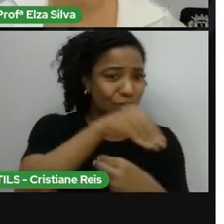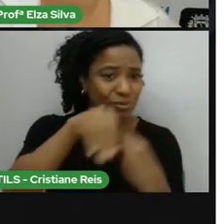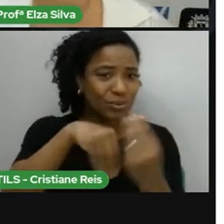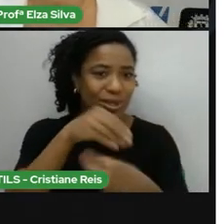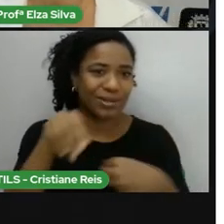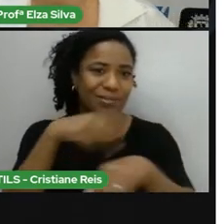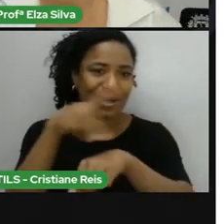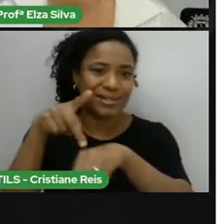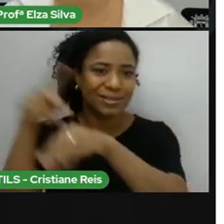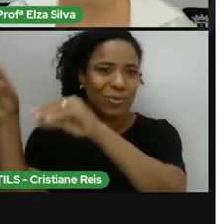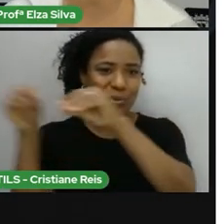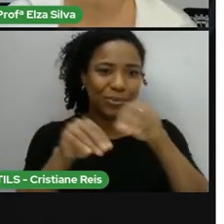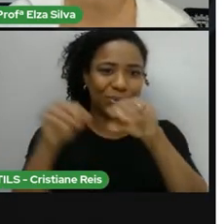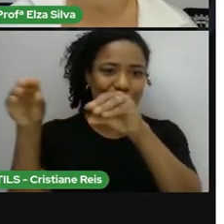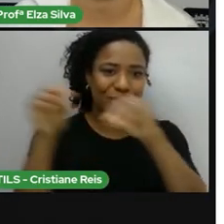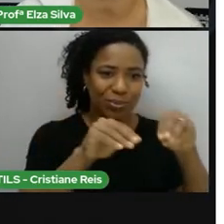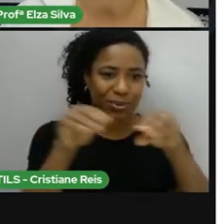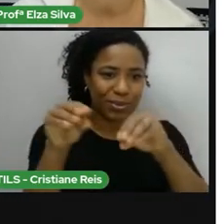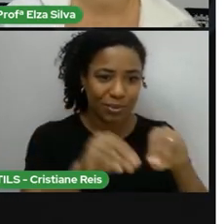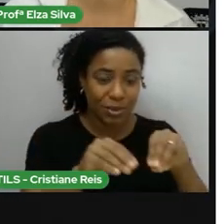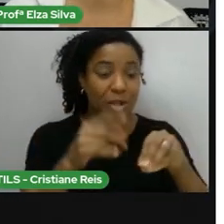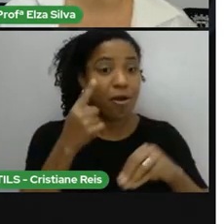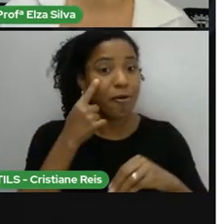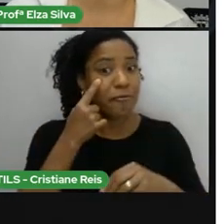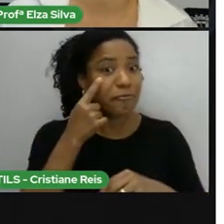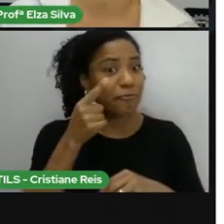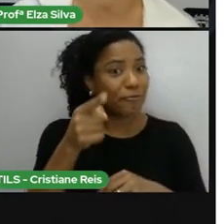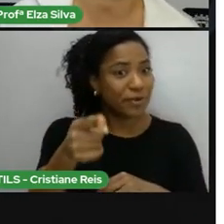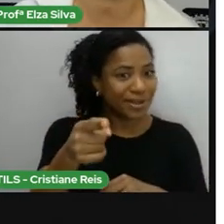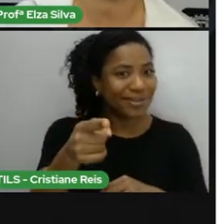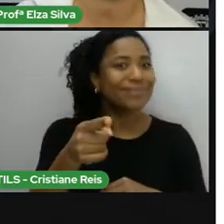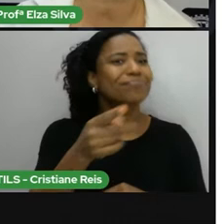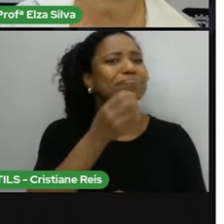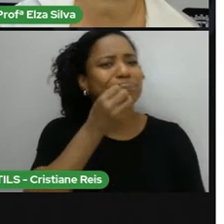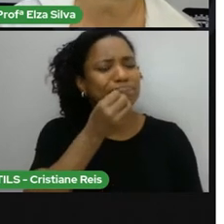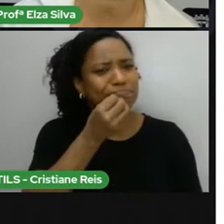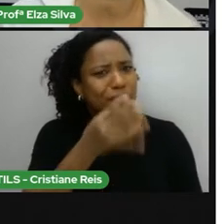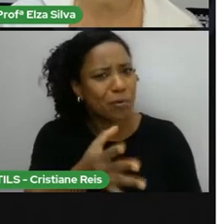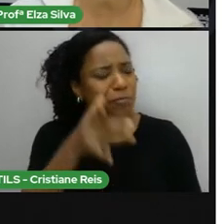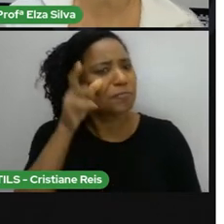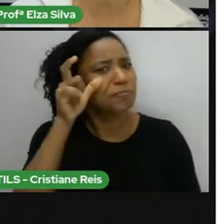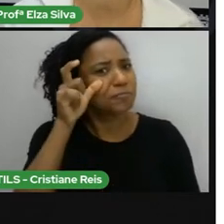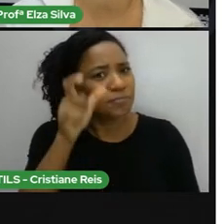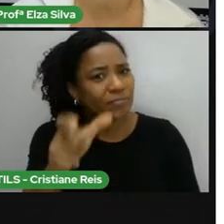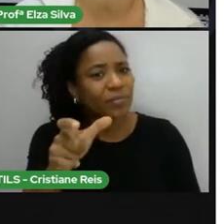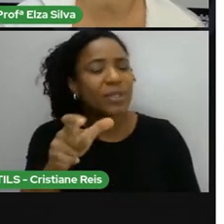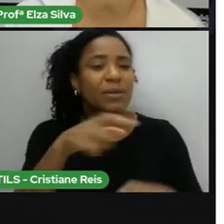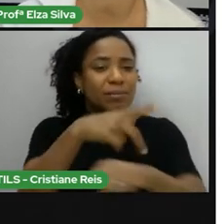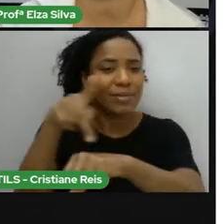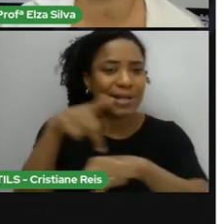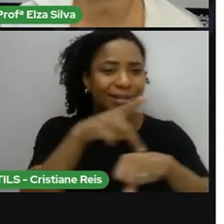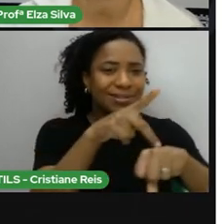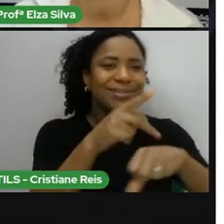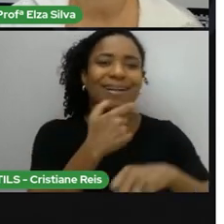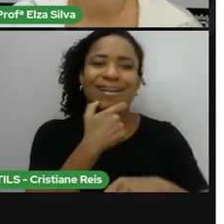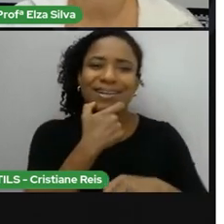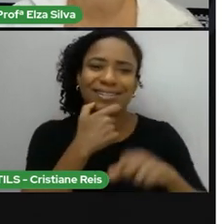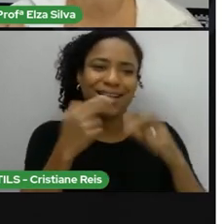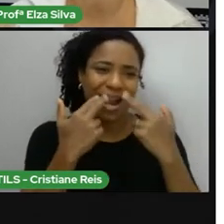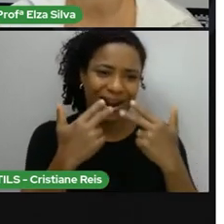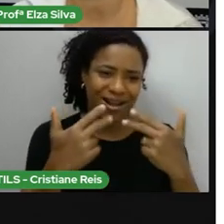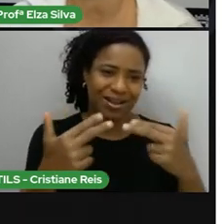Interessante Que a gente pode Explorar Conhecer os países Que falam inglês E saber um pouco mais